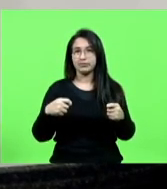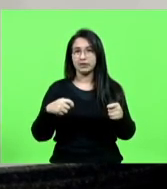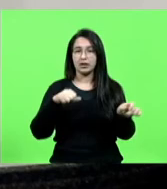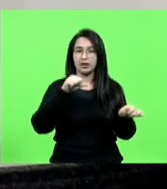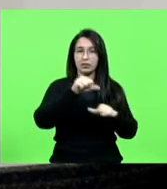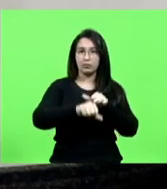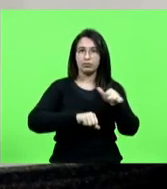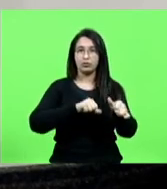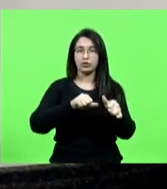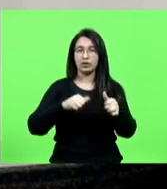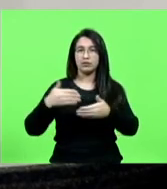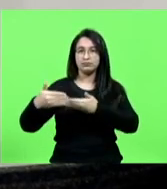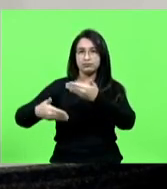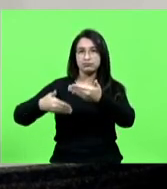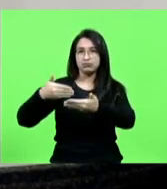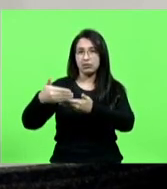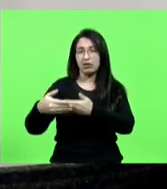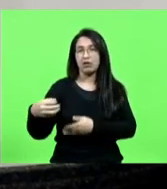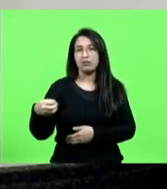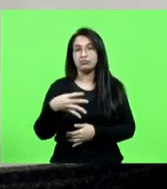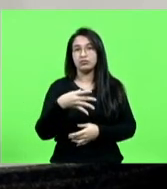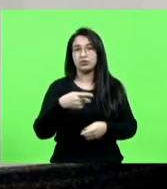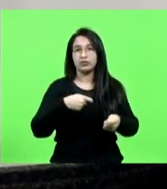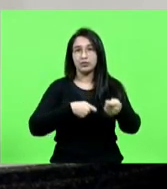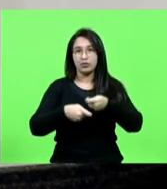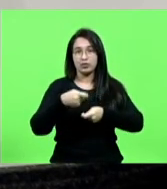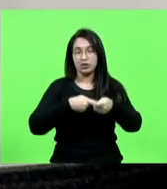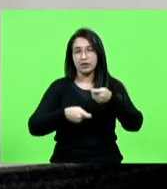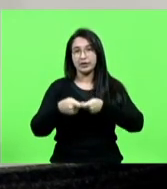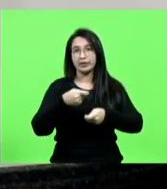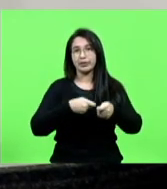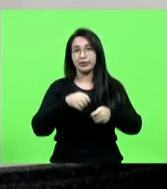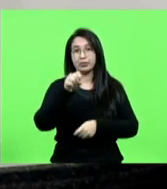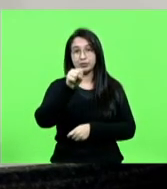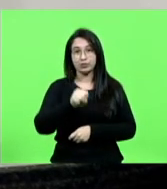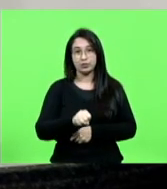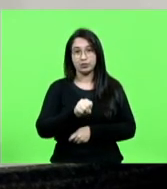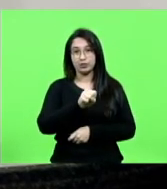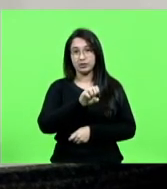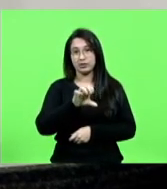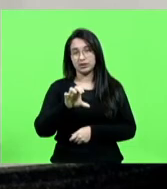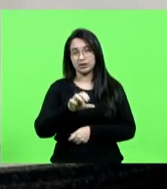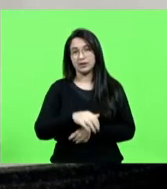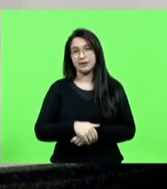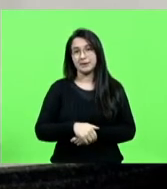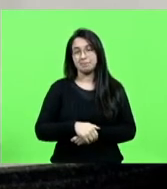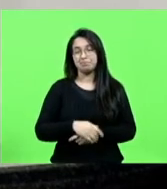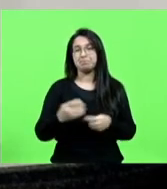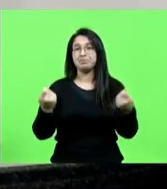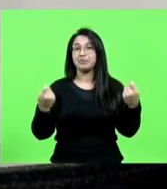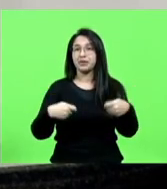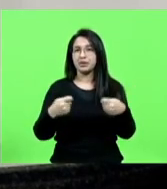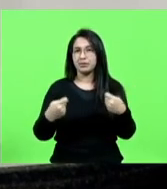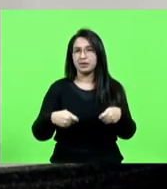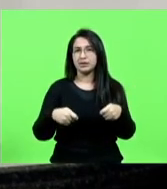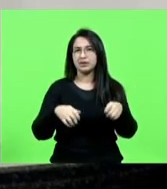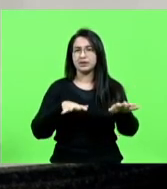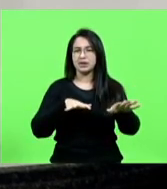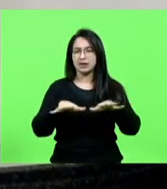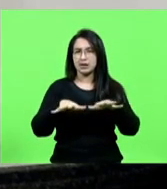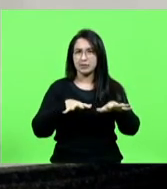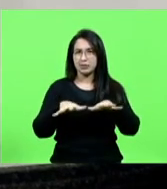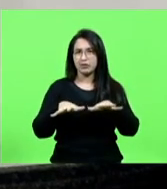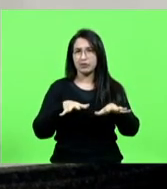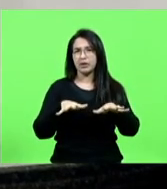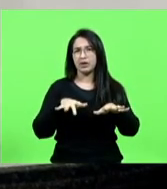para um novo momento econômico no sul catarinense que é necessário ter um movimento uma